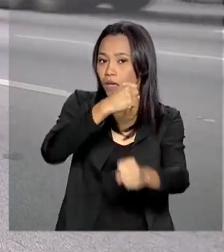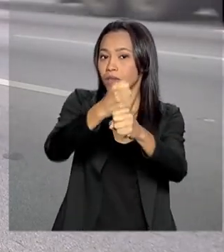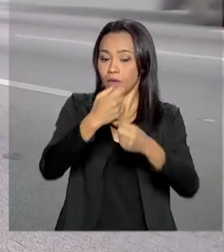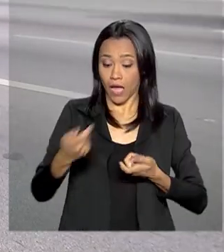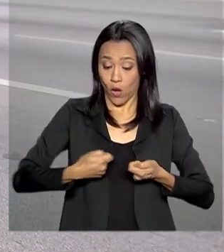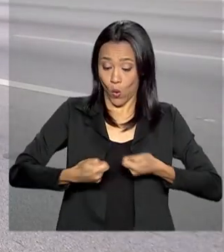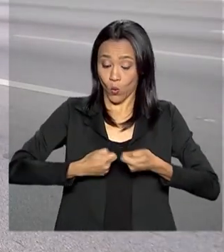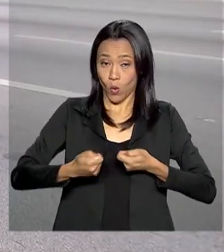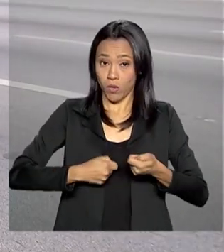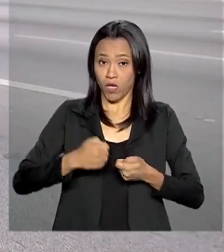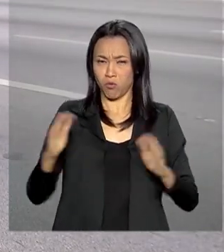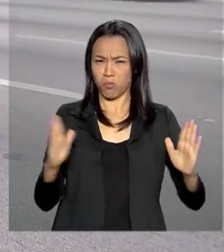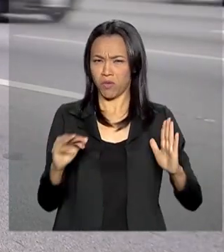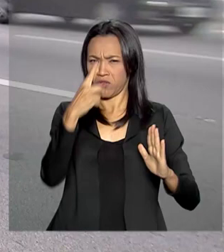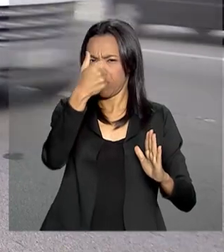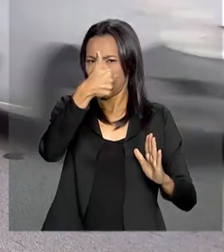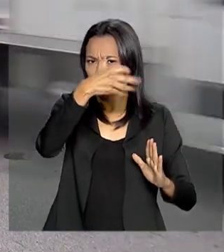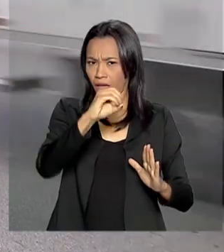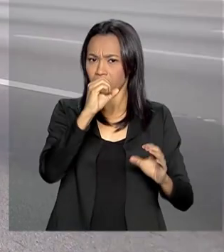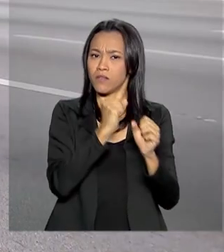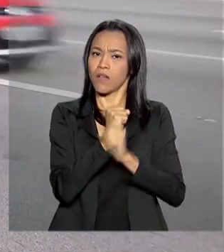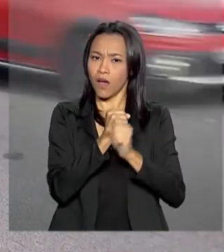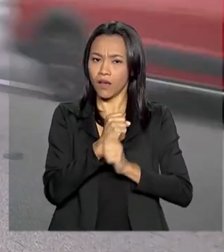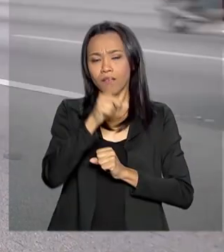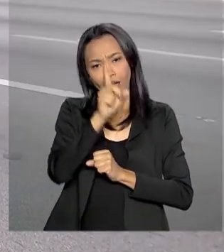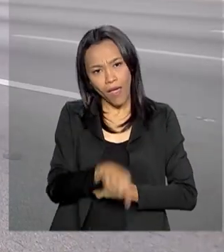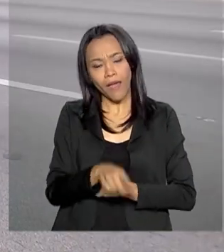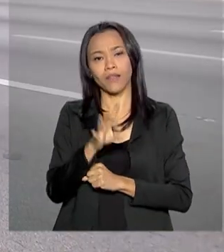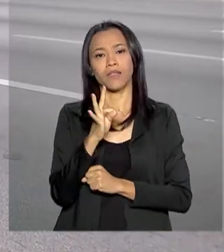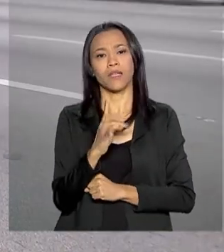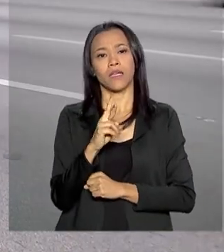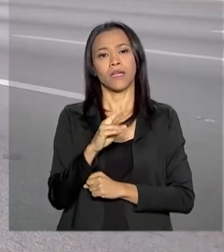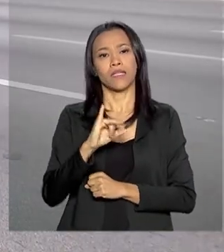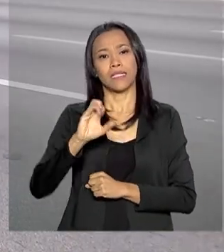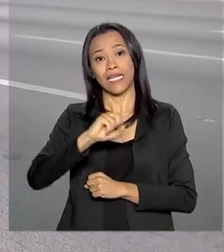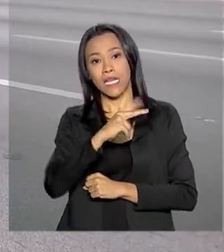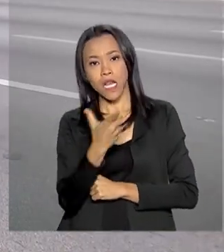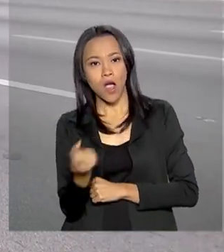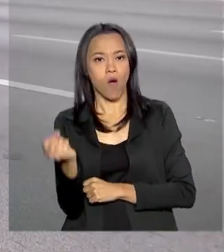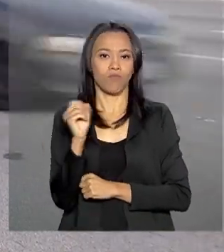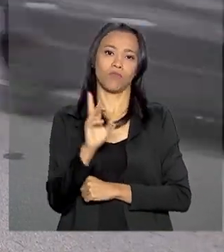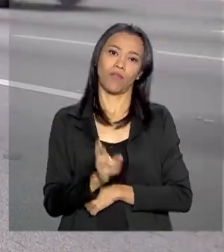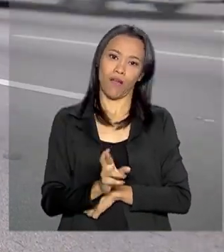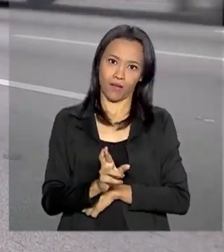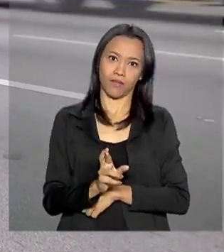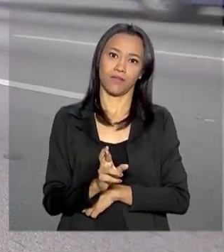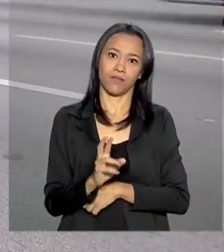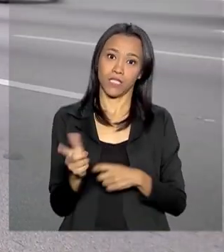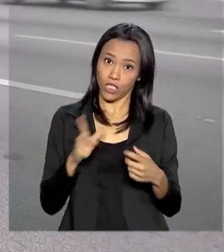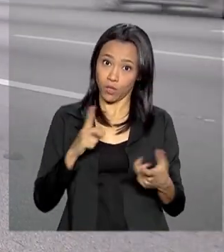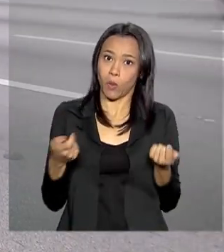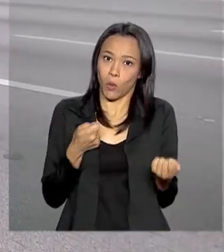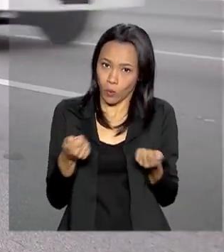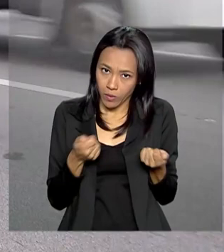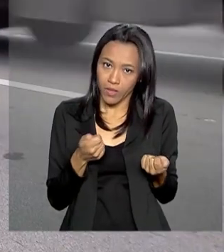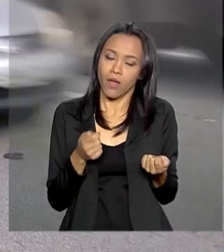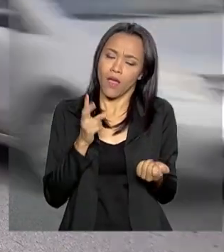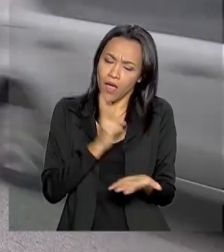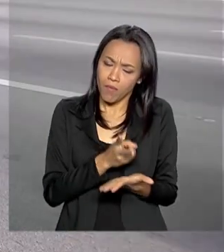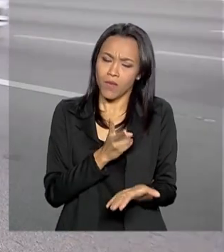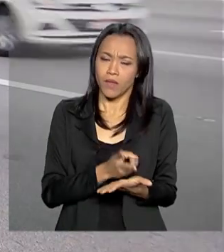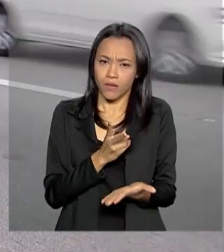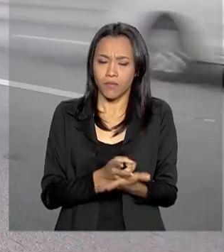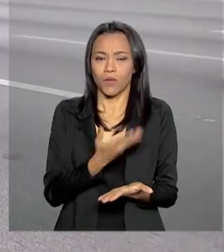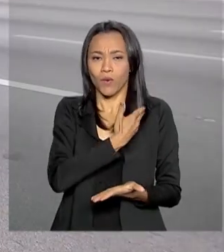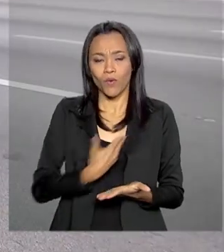longo de uma década, chegaria a R 1 trilhão. Para se ter uma ideia do tamanho dessa economia, ela é justamente a mesma que o governo